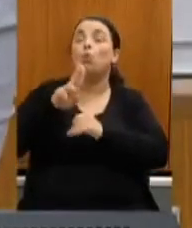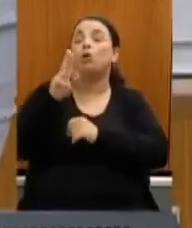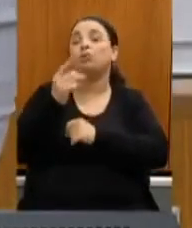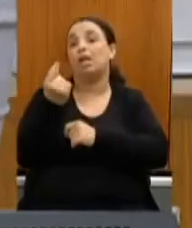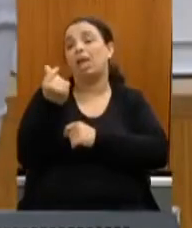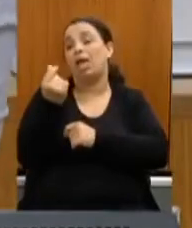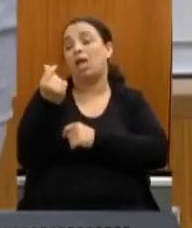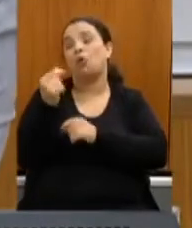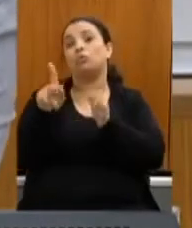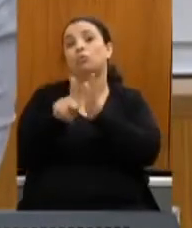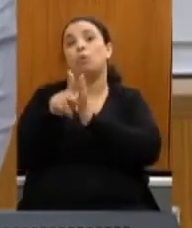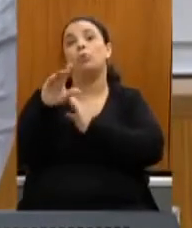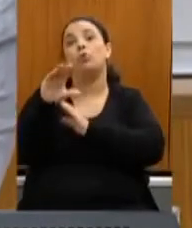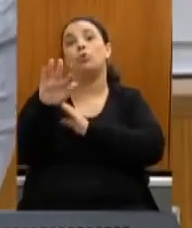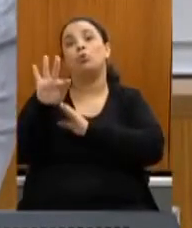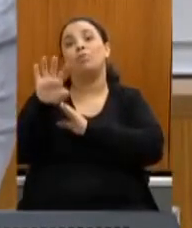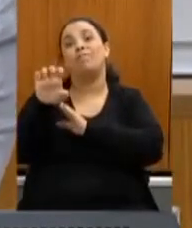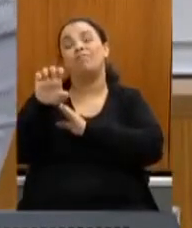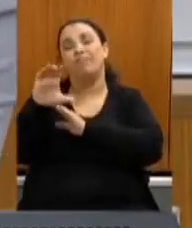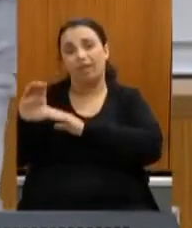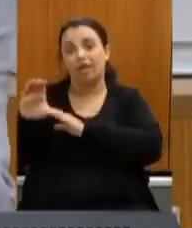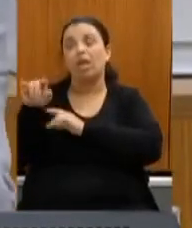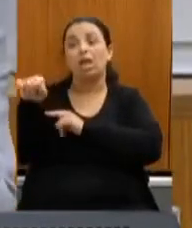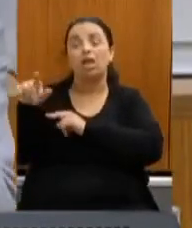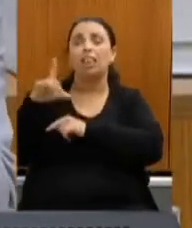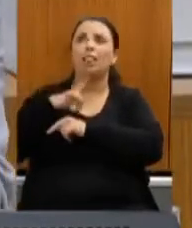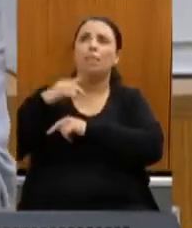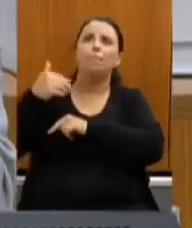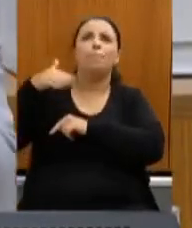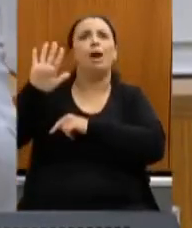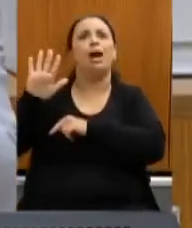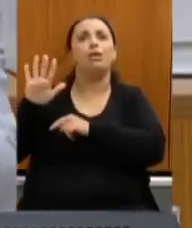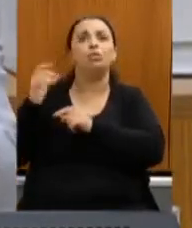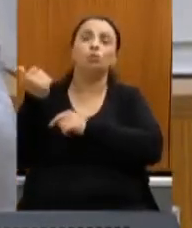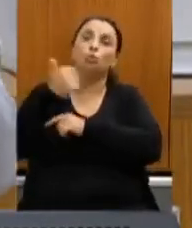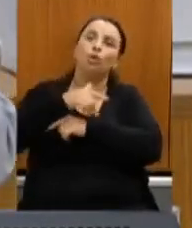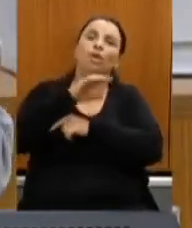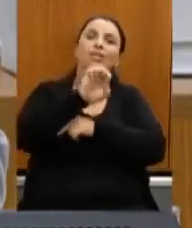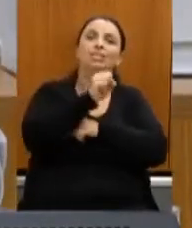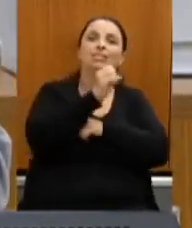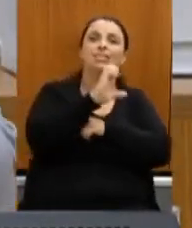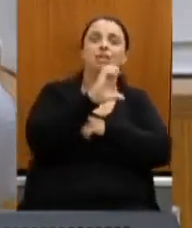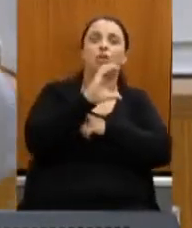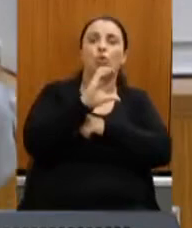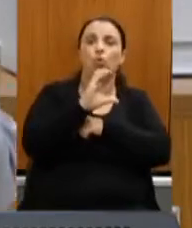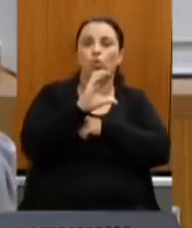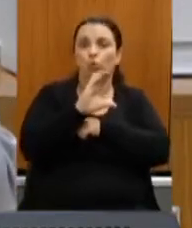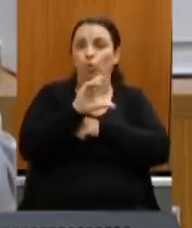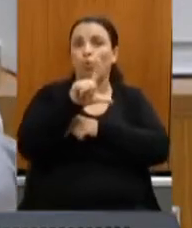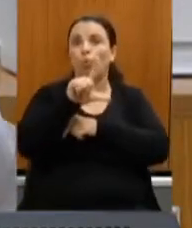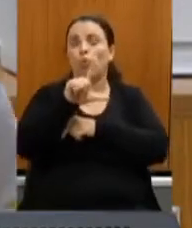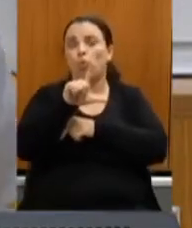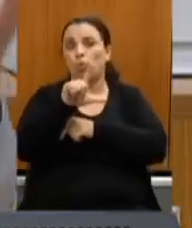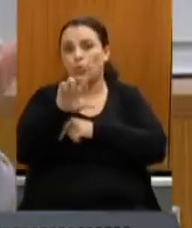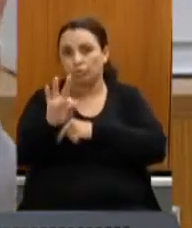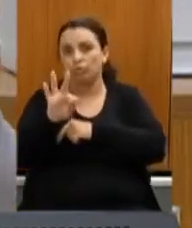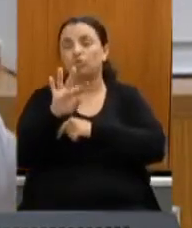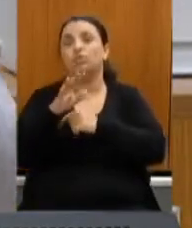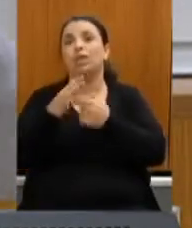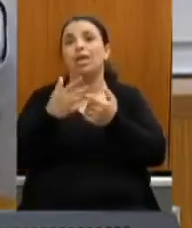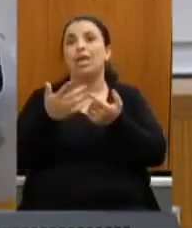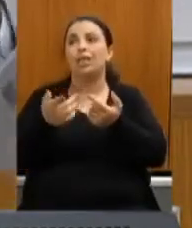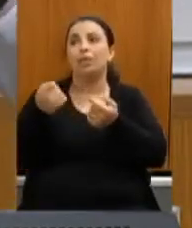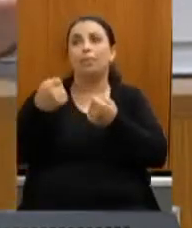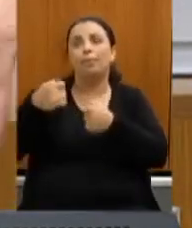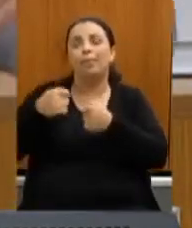porque ele tem um alcance muito mais do que a Secult então eu acho que a descentralização tem que ser primeiro da Secult para as suas vinculadas